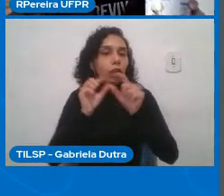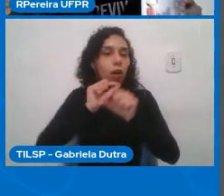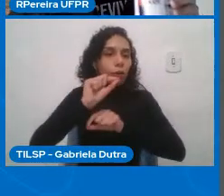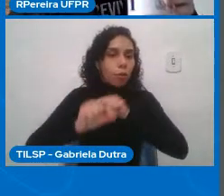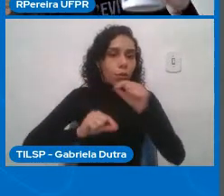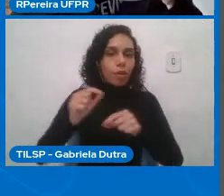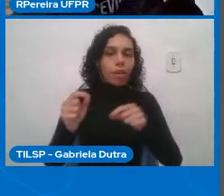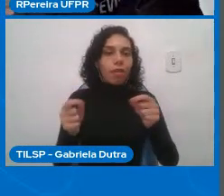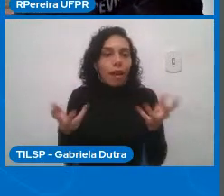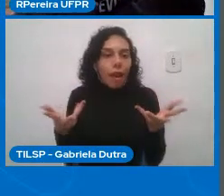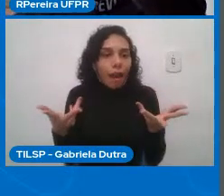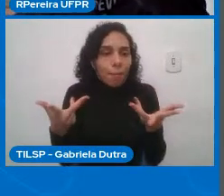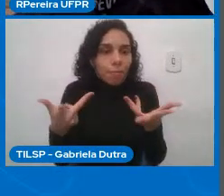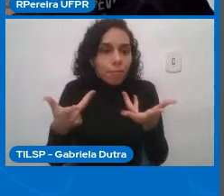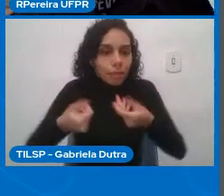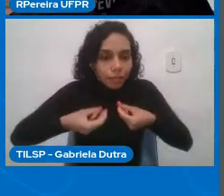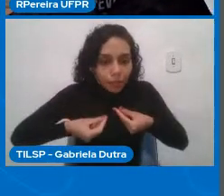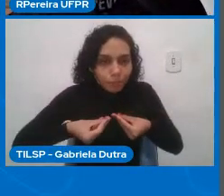prática computacional